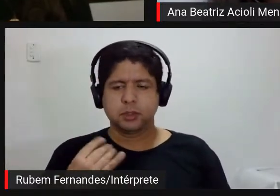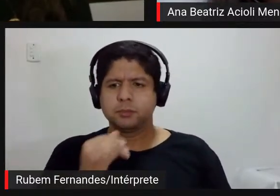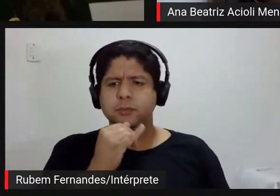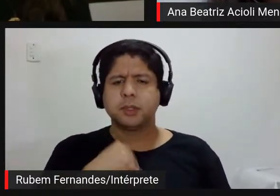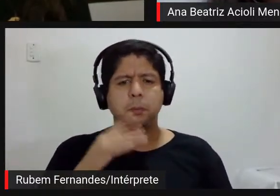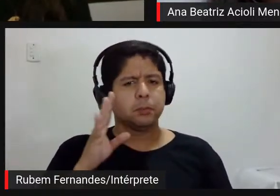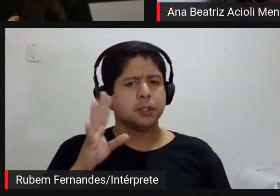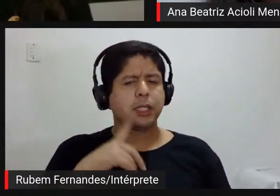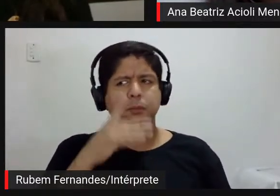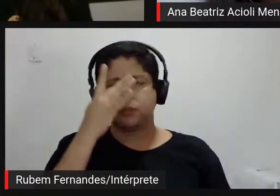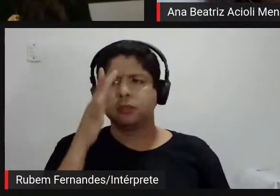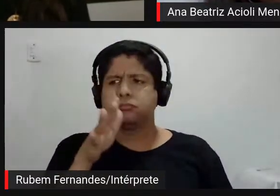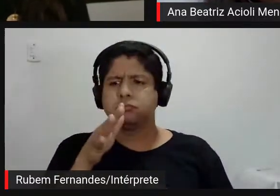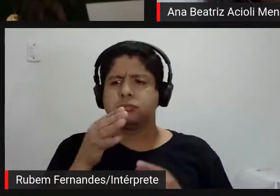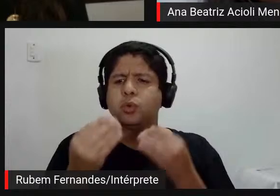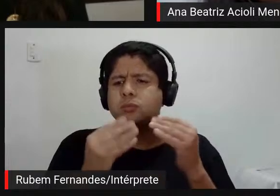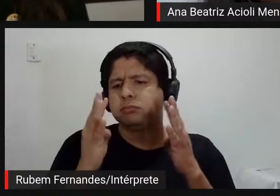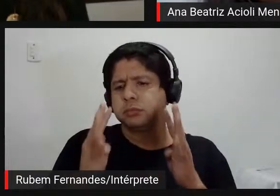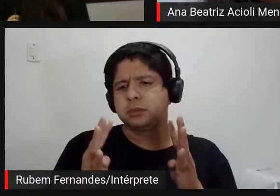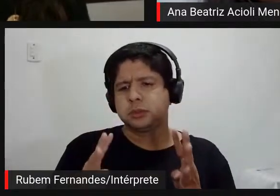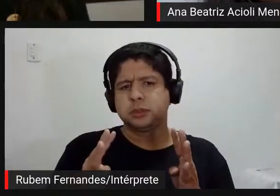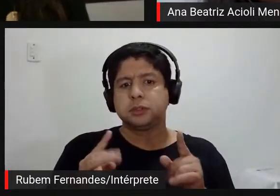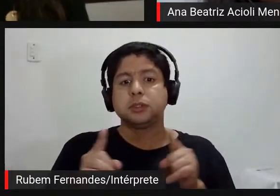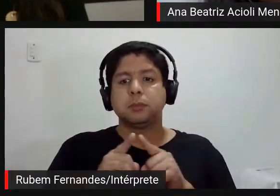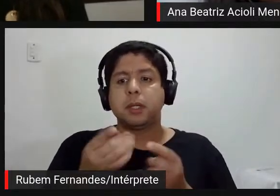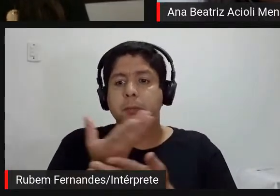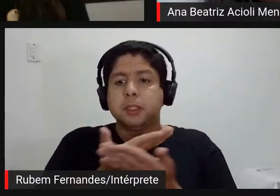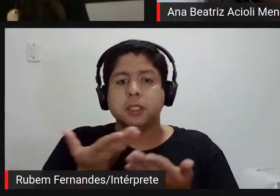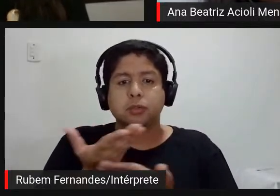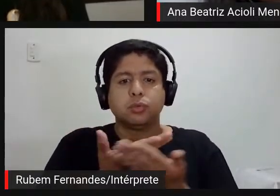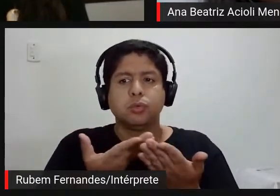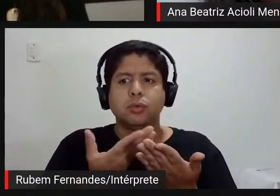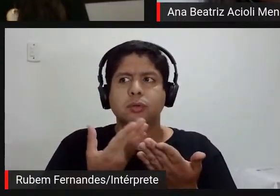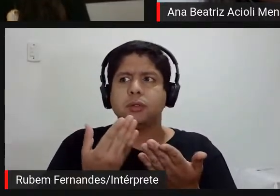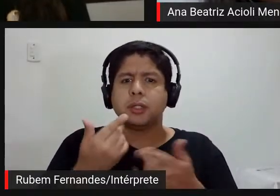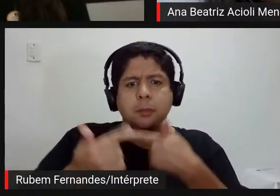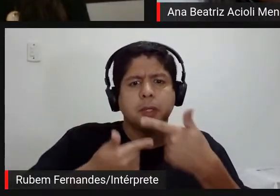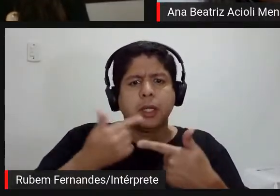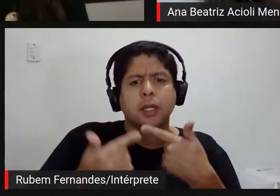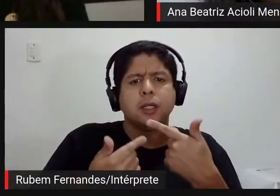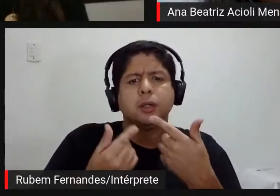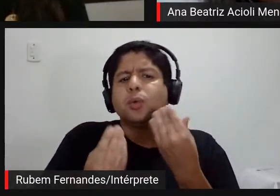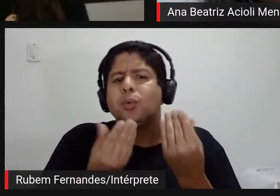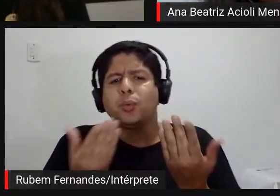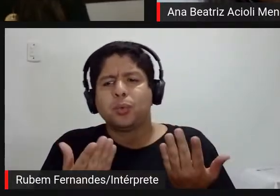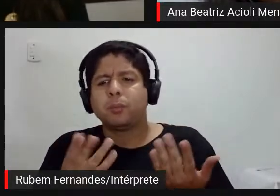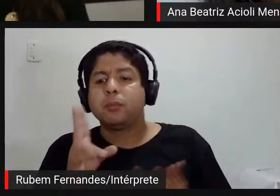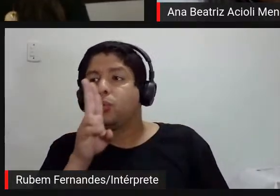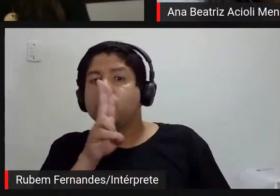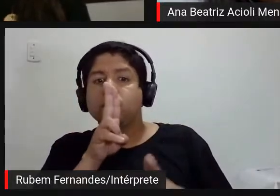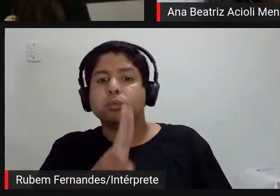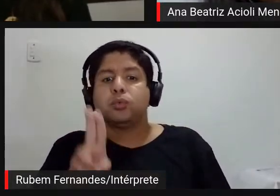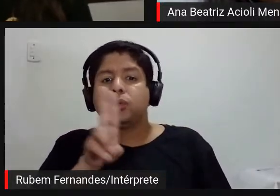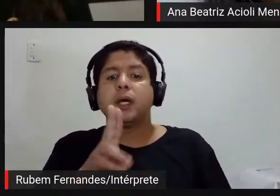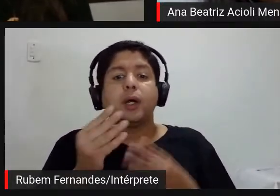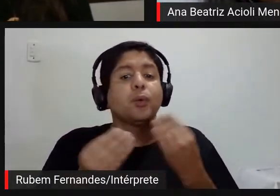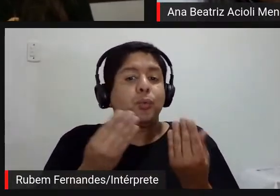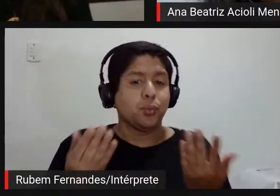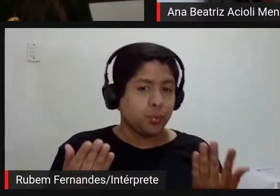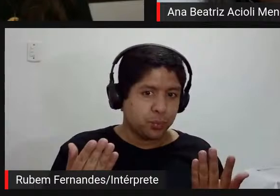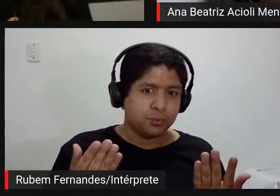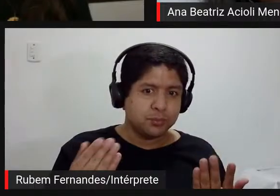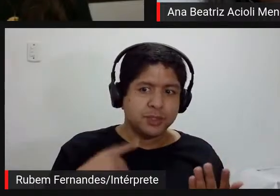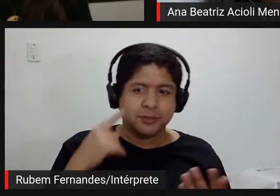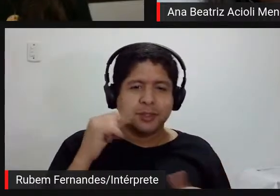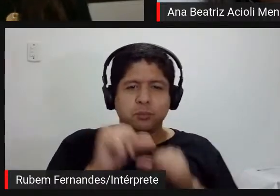esses públicos né e os mediadores eu sei que estão ali mas como a gente pode né usar isso a favor dessa transformação da